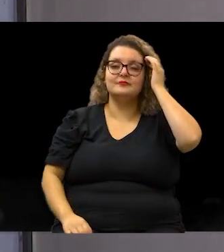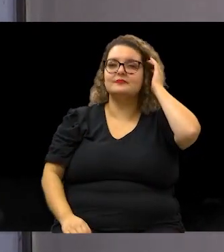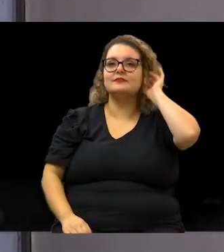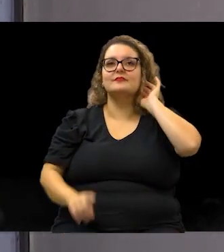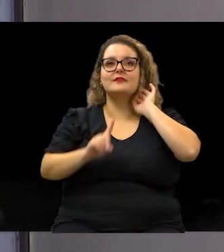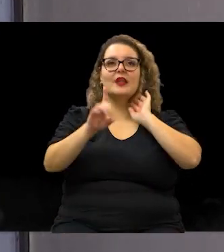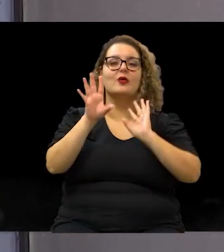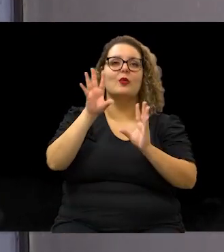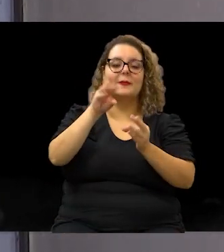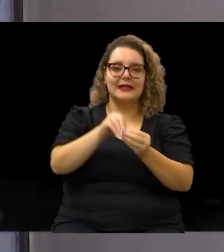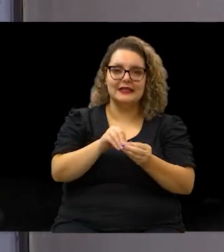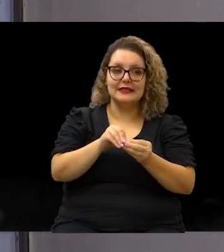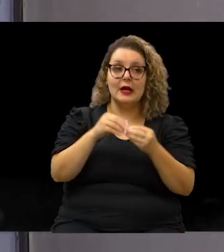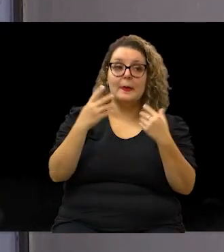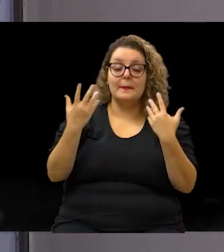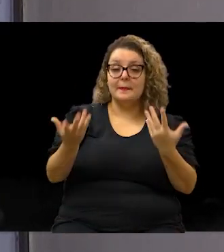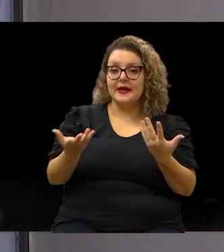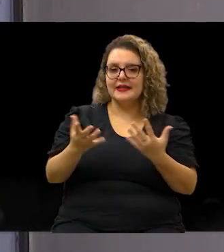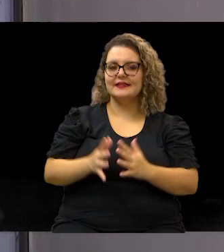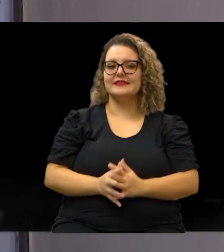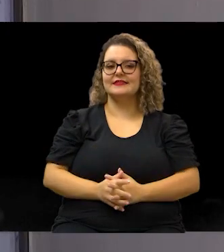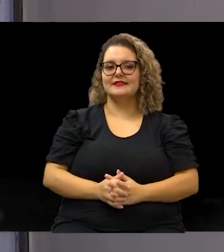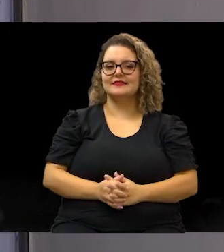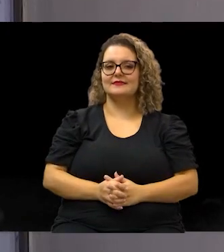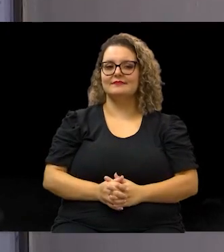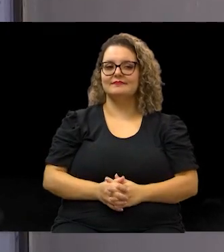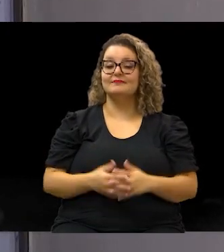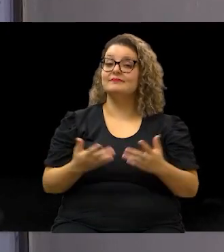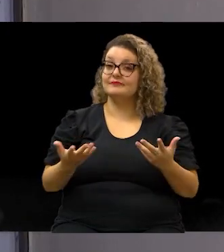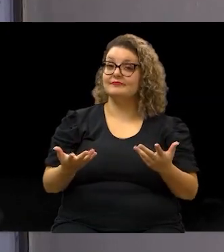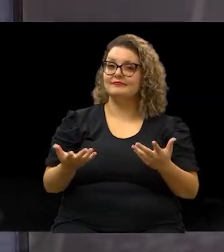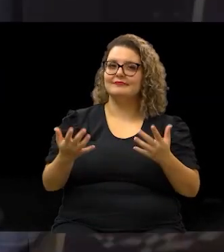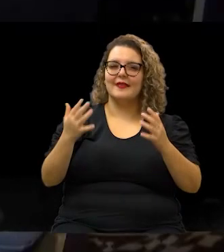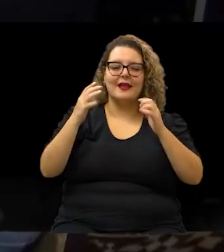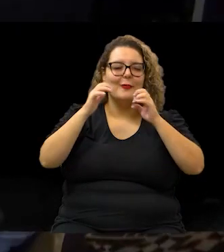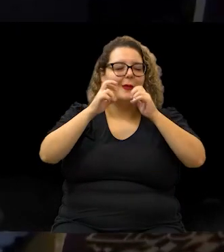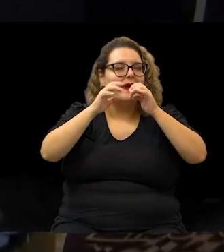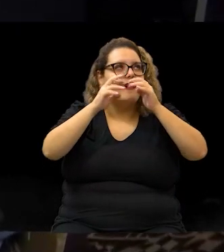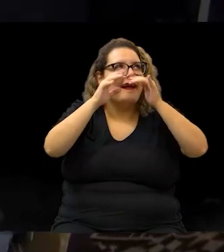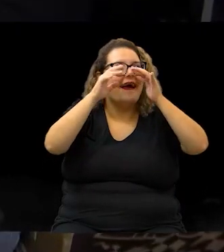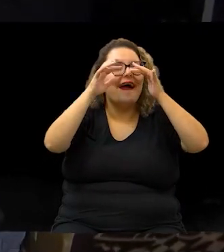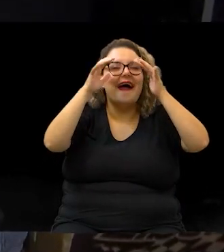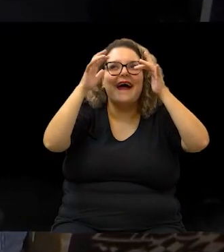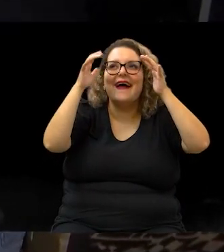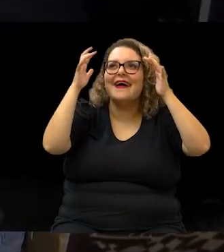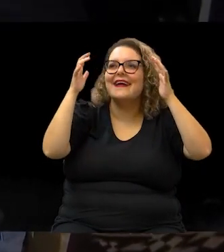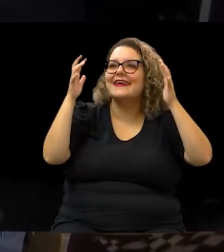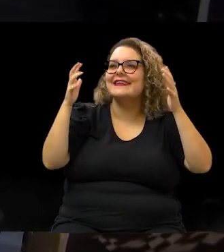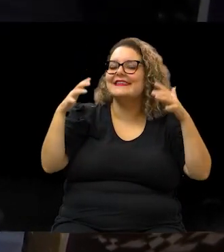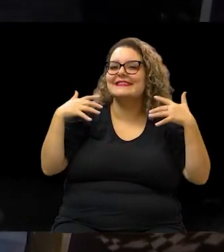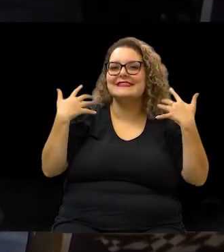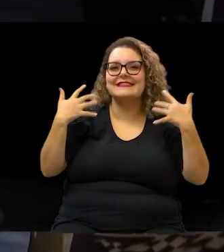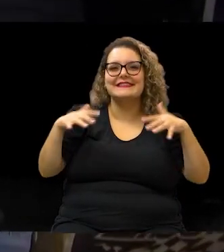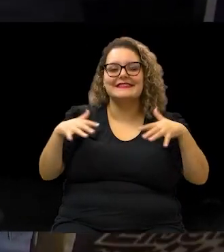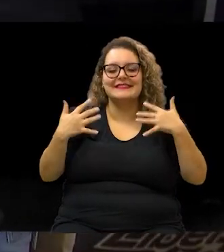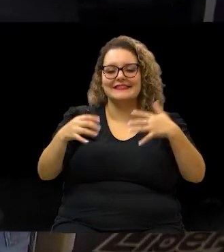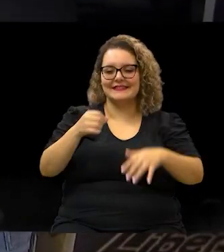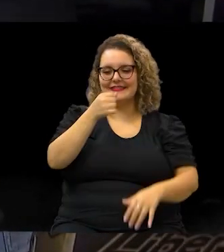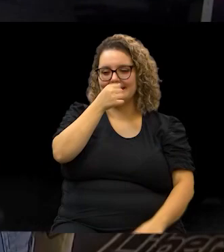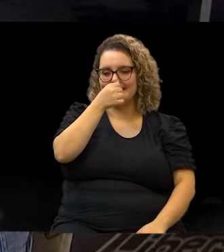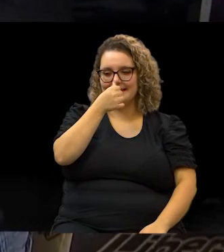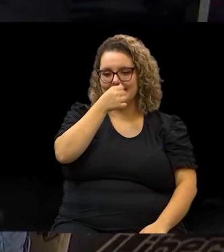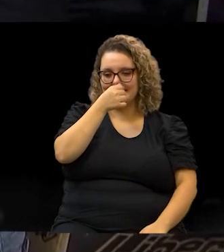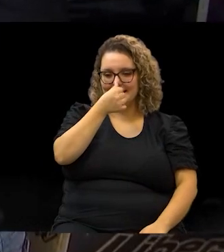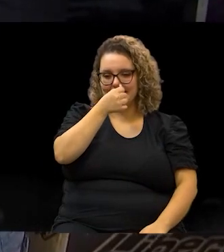é uma magia, né? Uma magia. Imagine uma